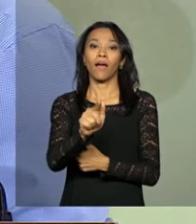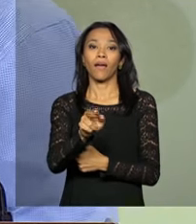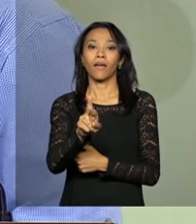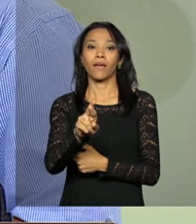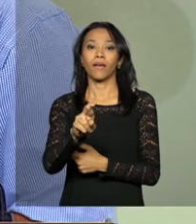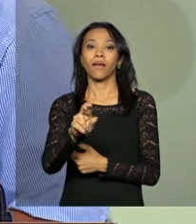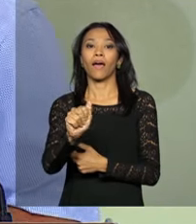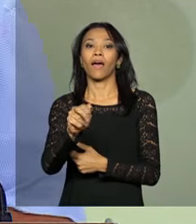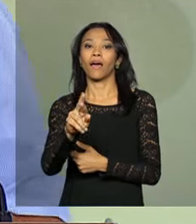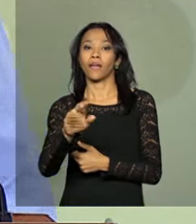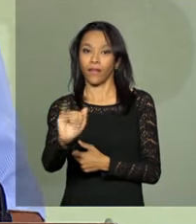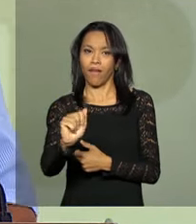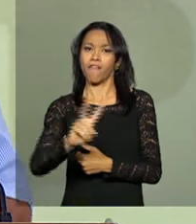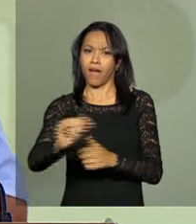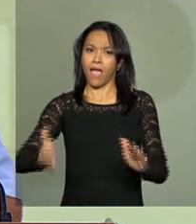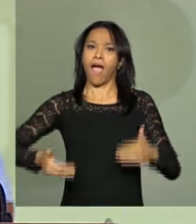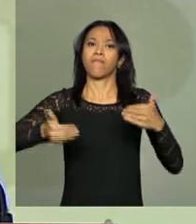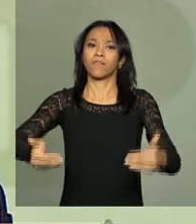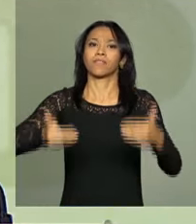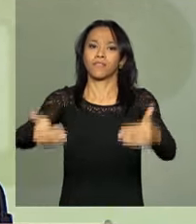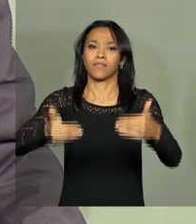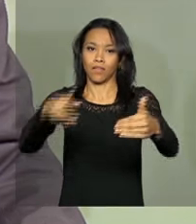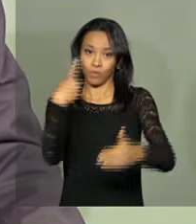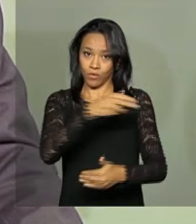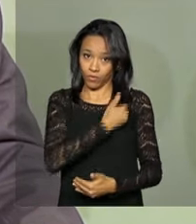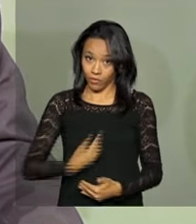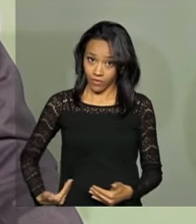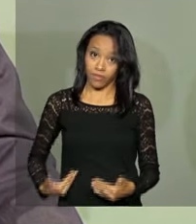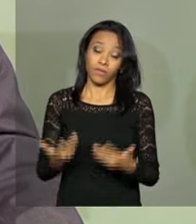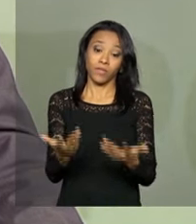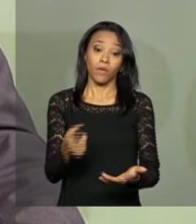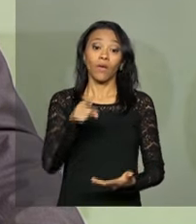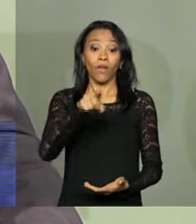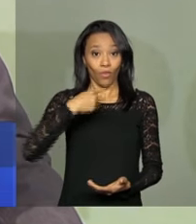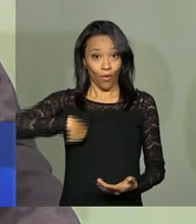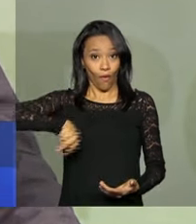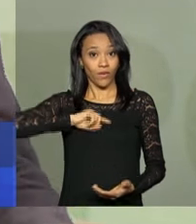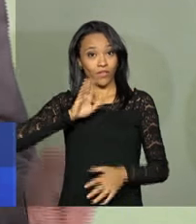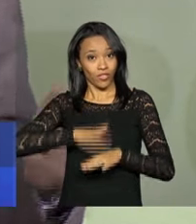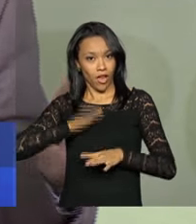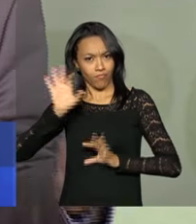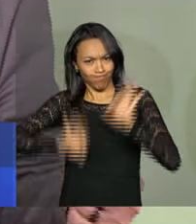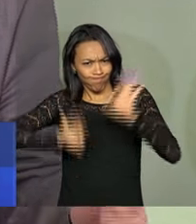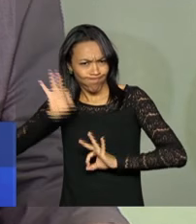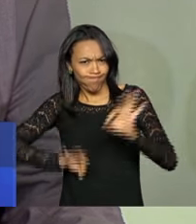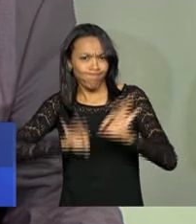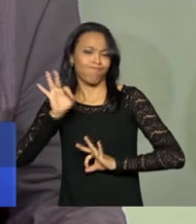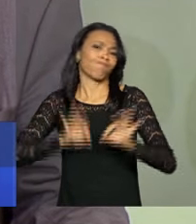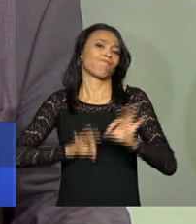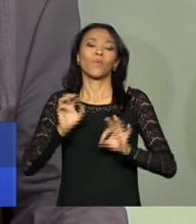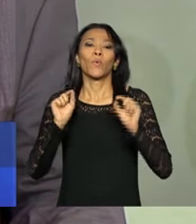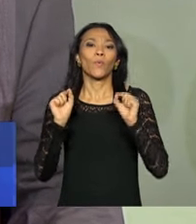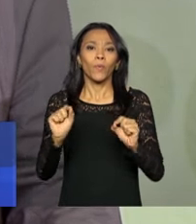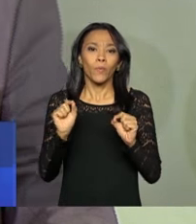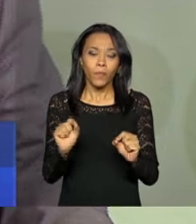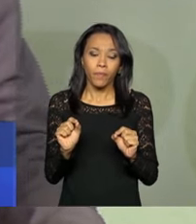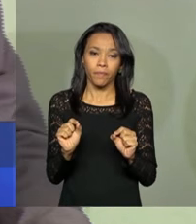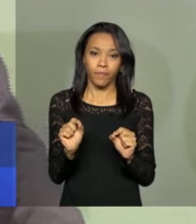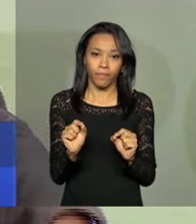Patruz, vai avançar aos passos largos. Nós estabelecemos uma força-tarefa, uma sala de situação